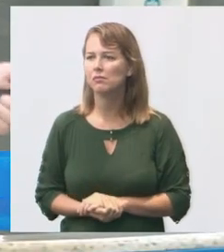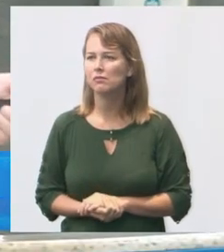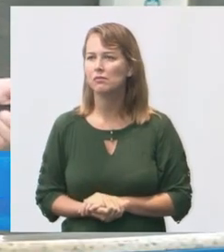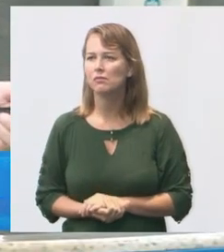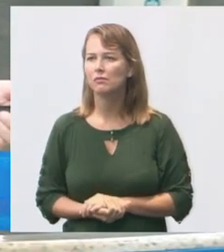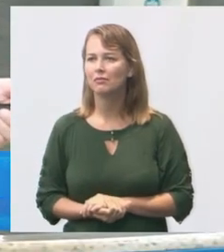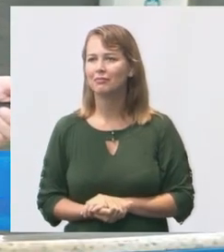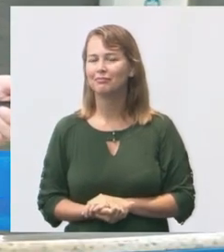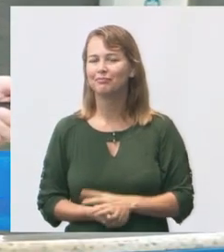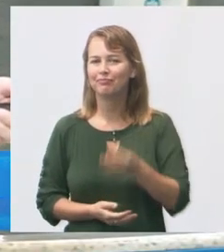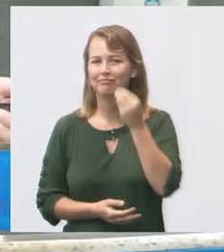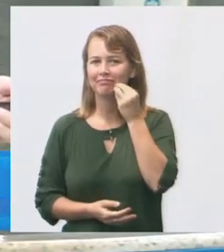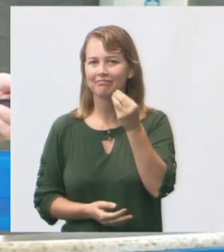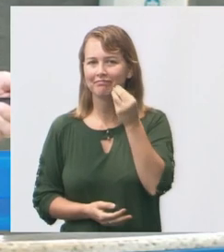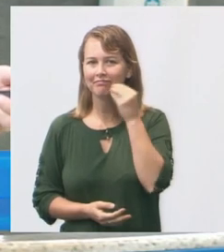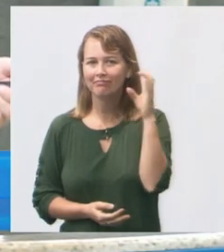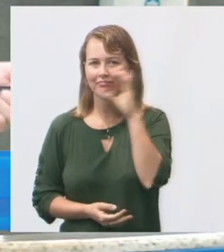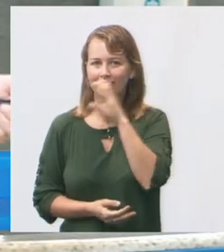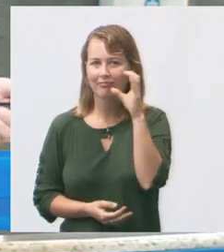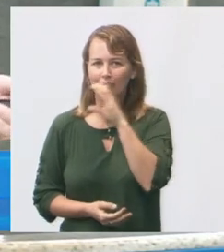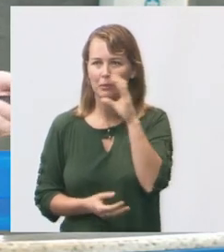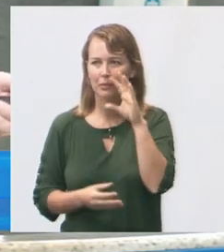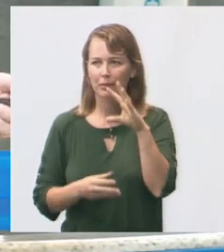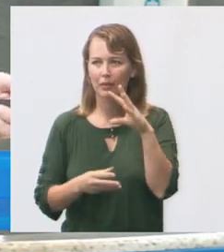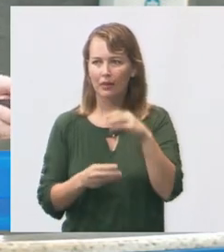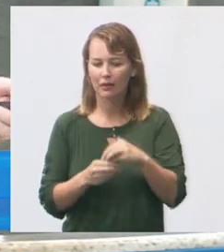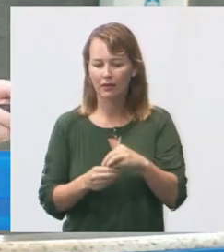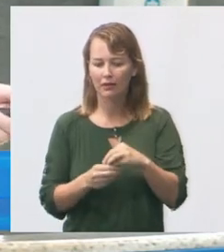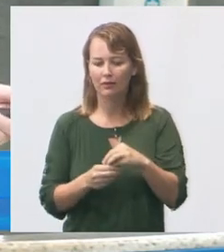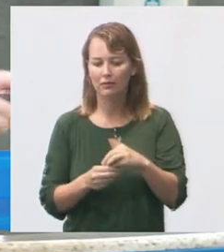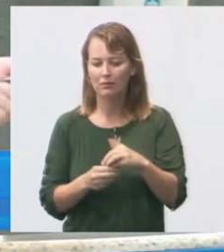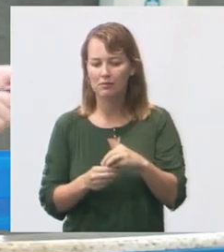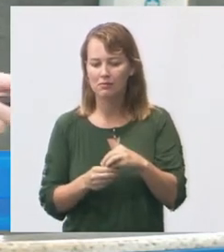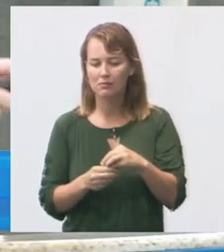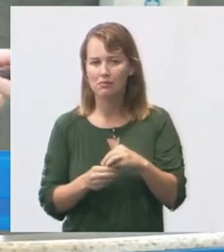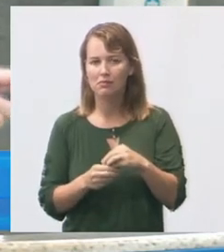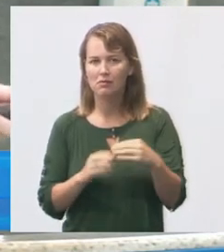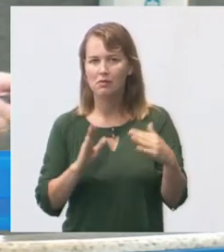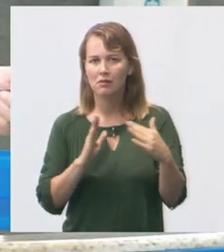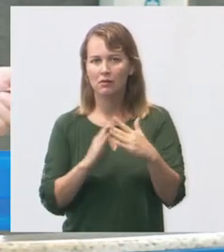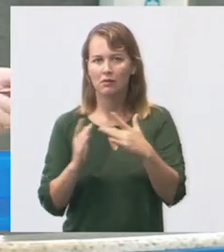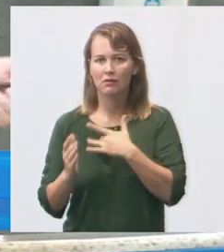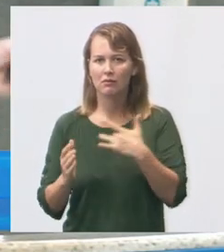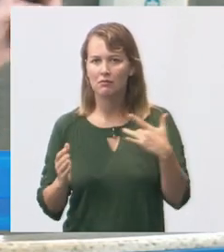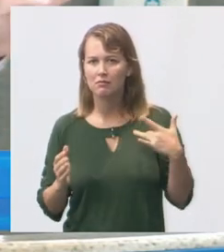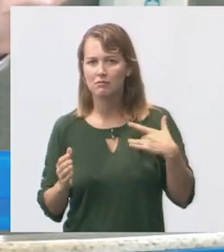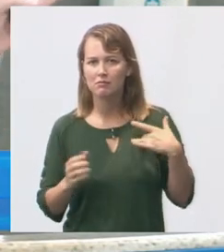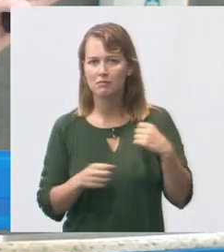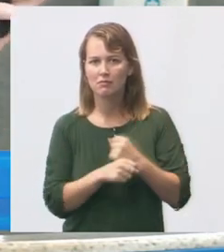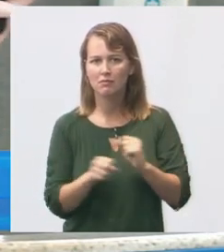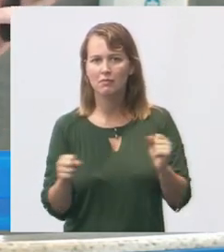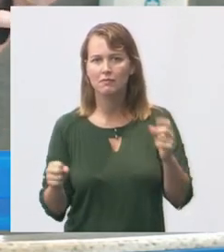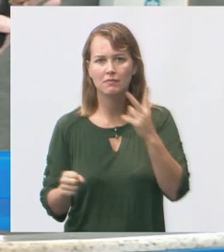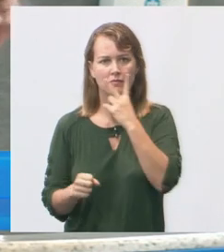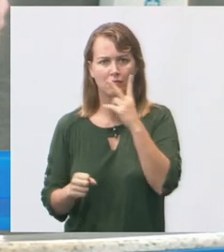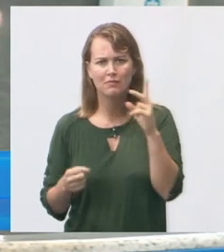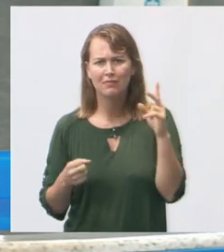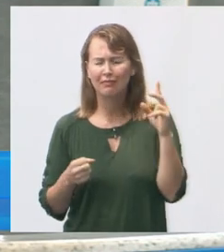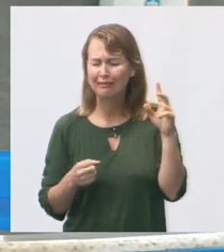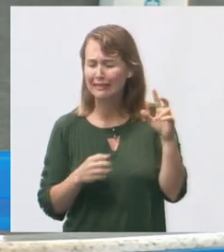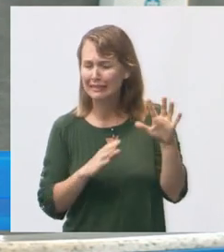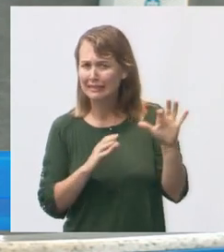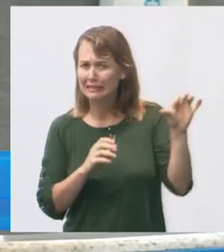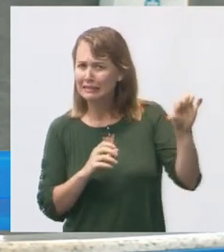vou tentar adiantar a conclusão auditório aqui é a unidade de saúde da grande vitória essa aqui é terrível precisa também